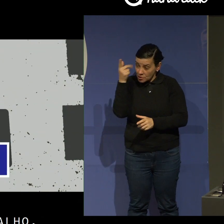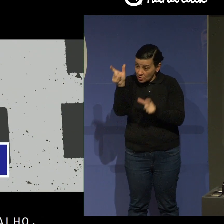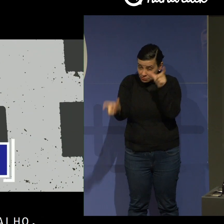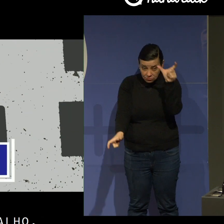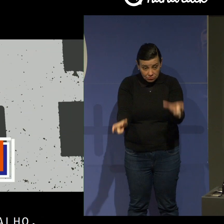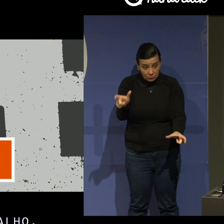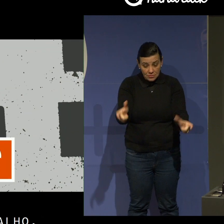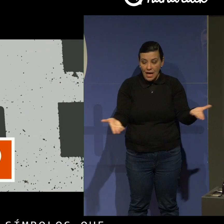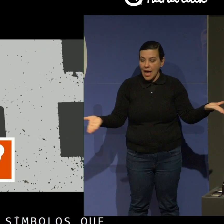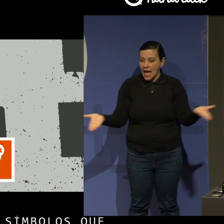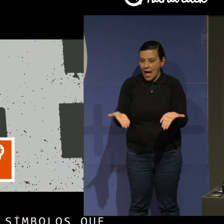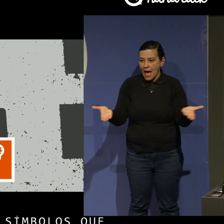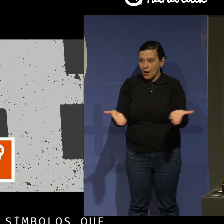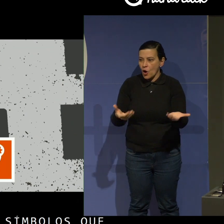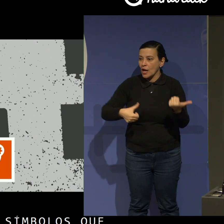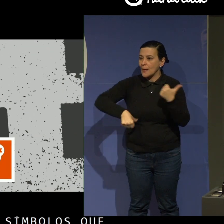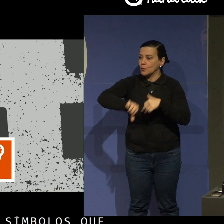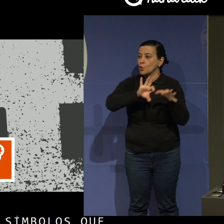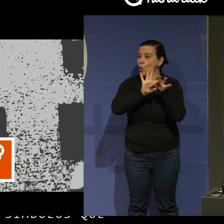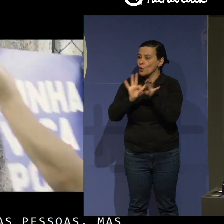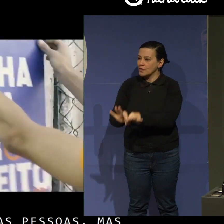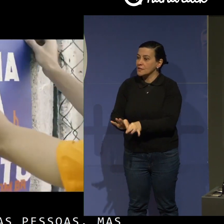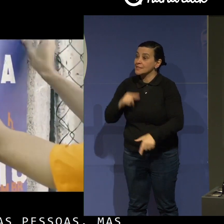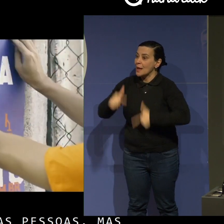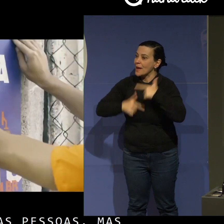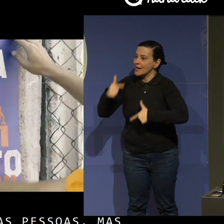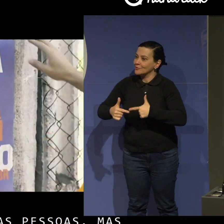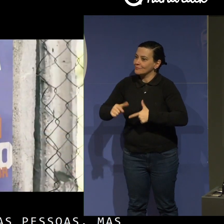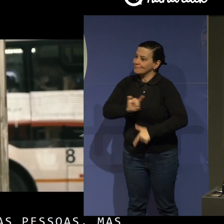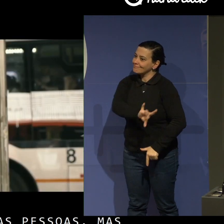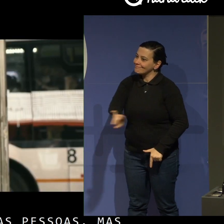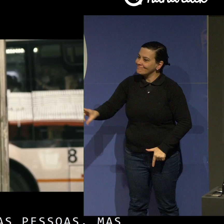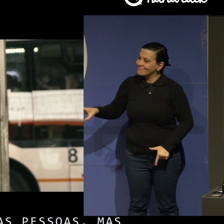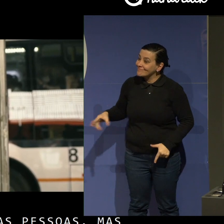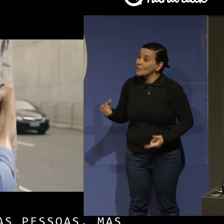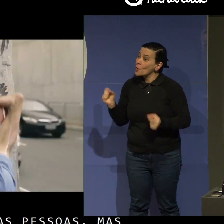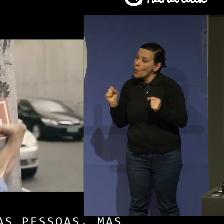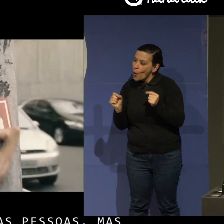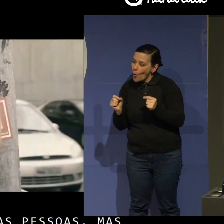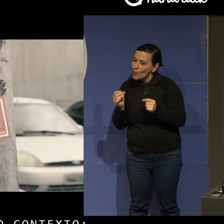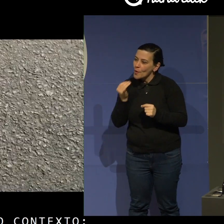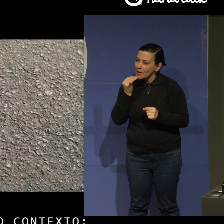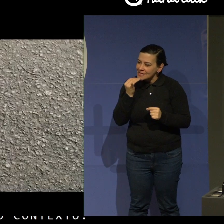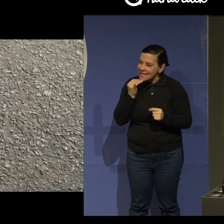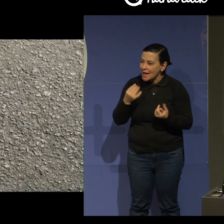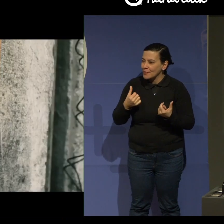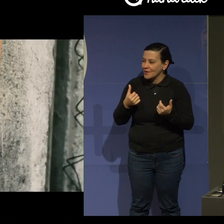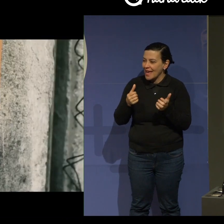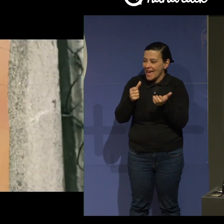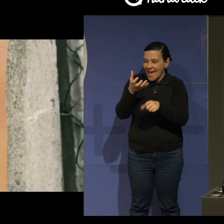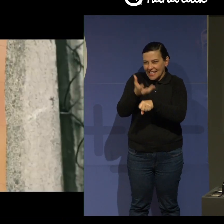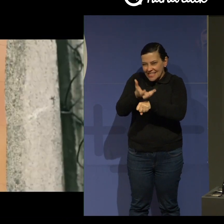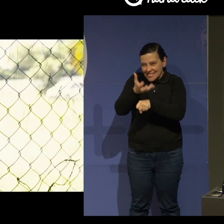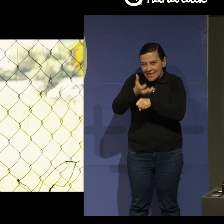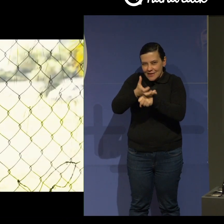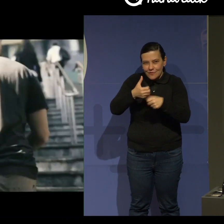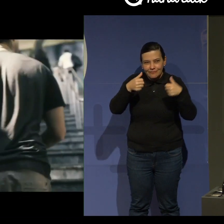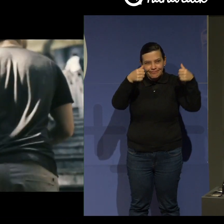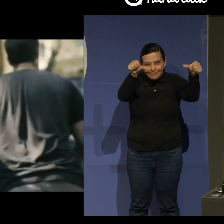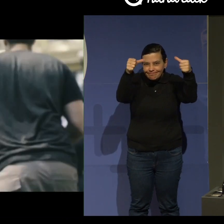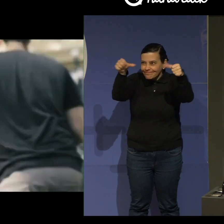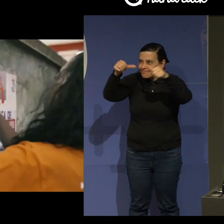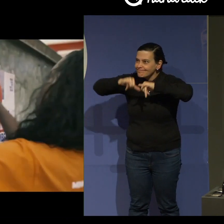agora em um novo contexto, trabalhando. Através de aplicações em adesivos, stencil e cartazes,